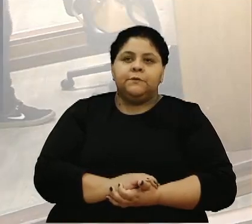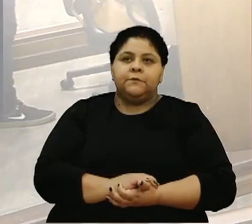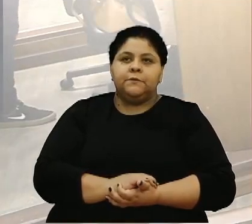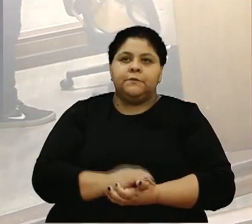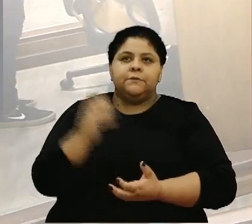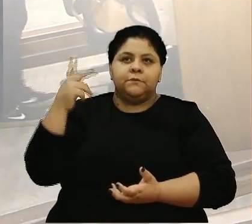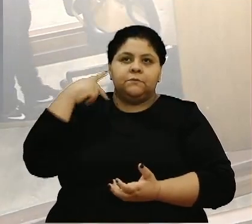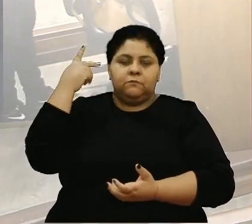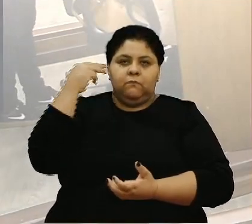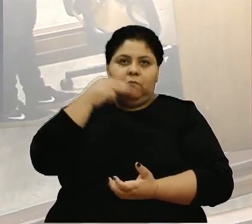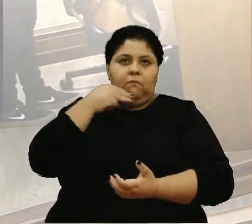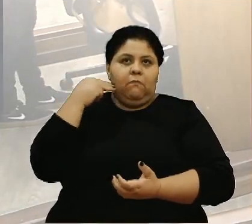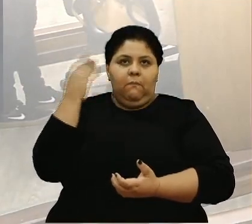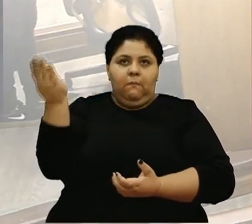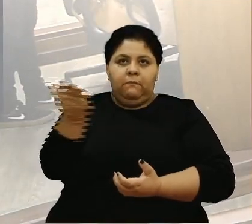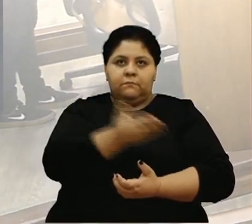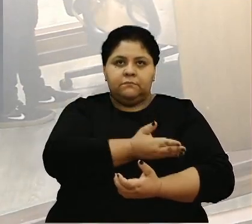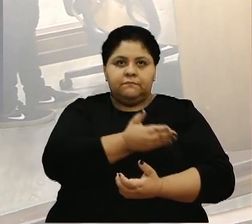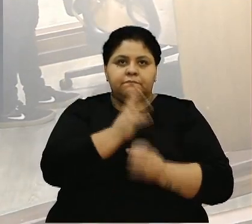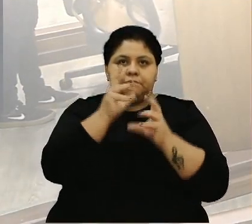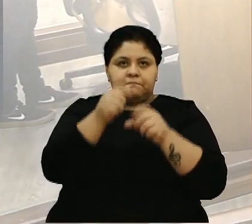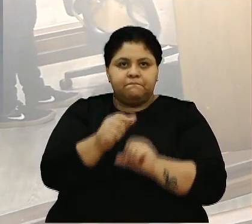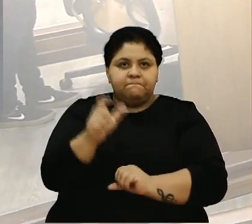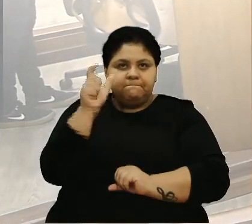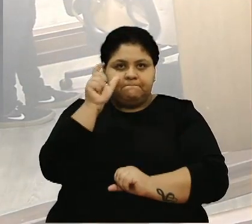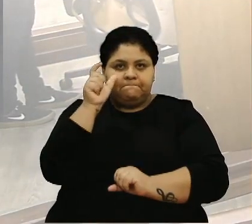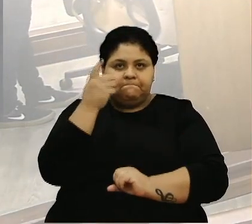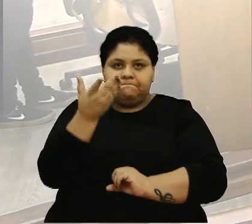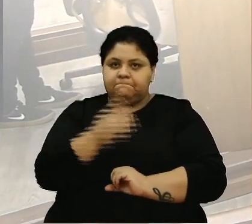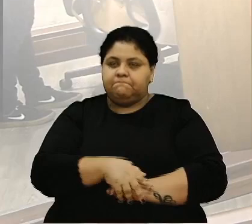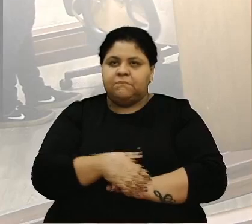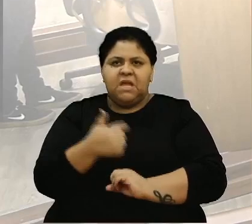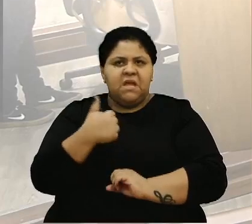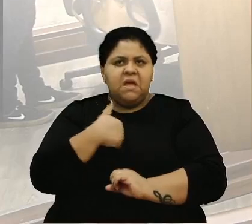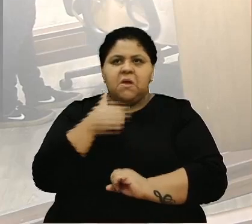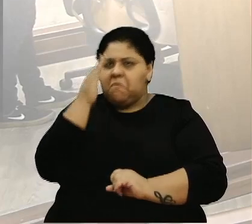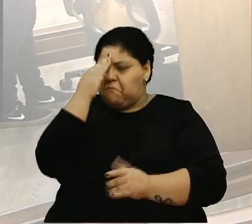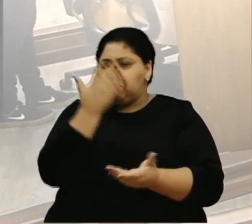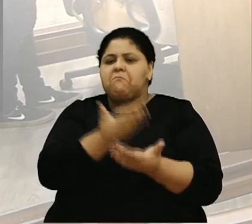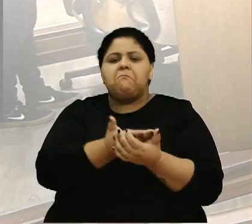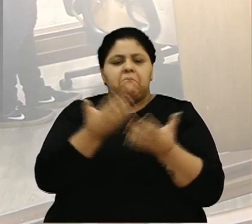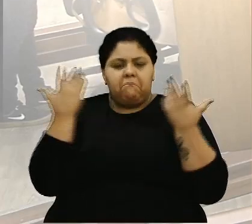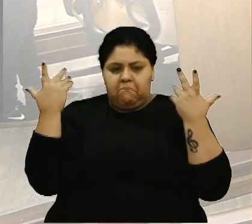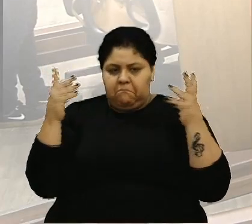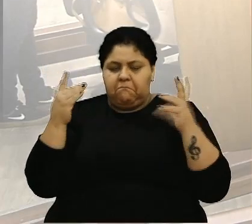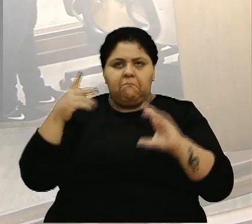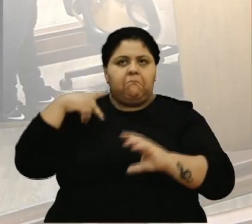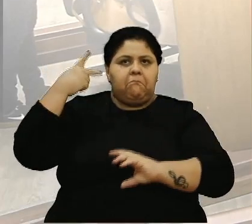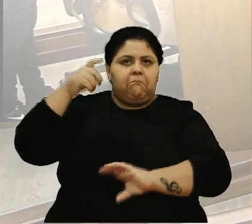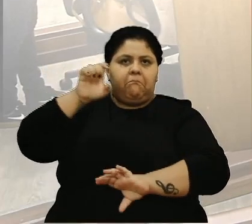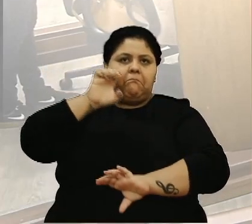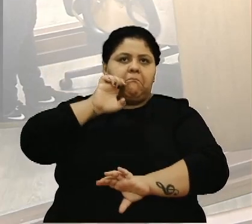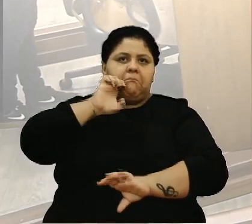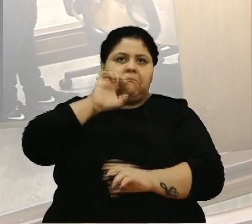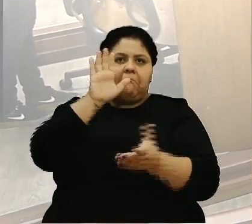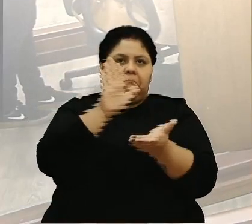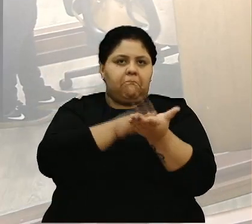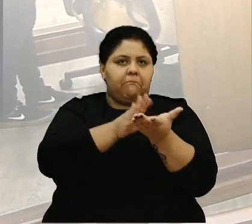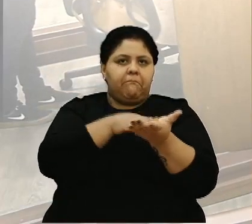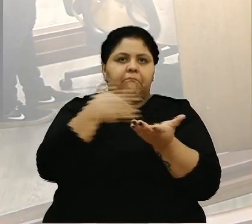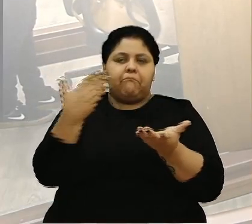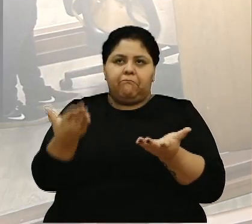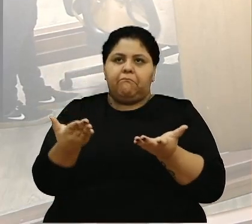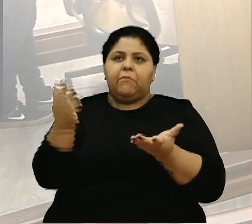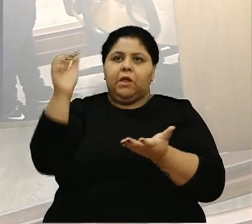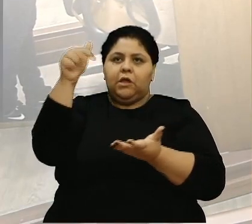Vereadora Marisol, nobres pares a todos que nos acompanham. Eu não tenho dúvidas, e parabenizo aqui a vereadora Estela pela proposição, que